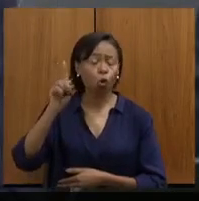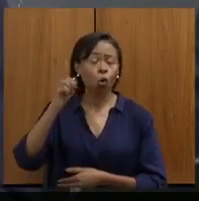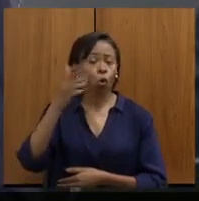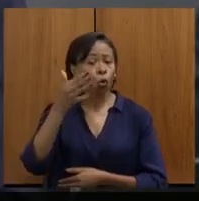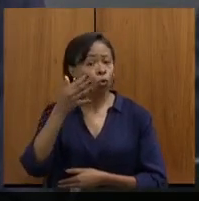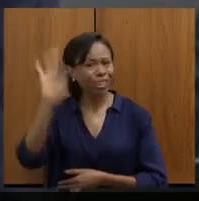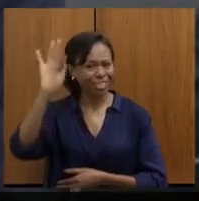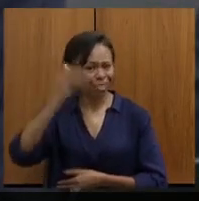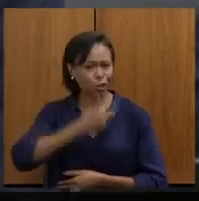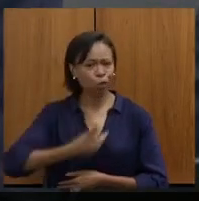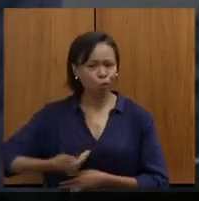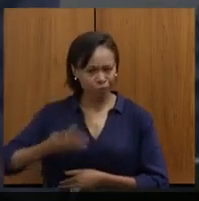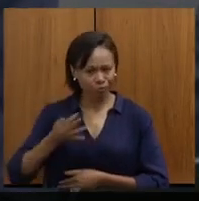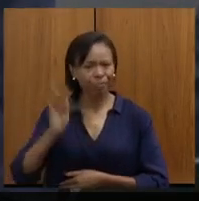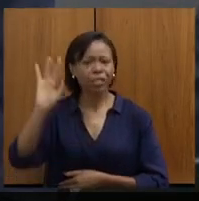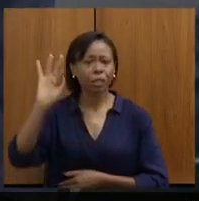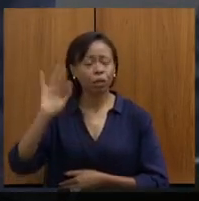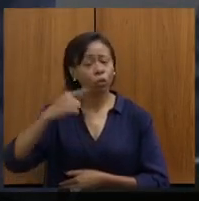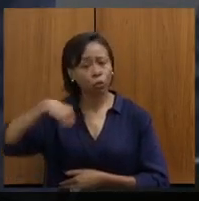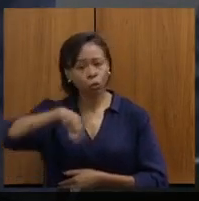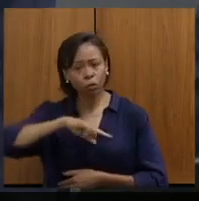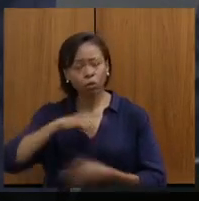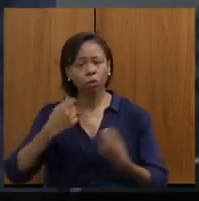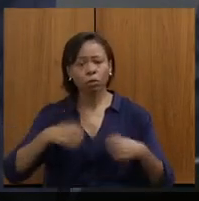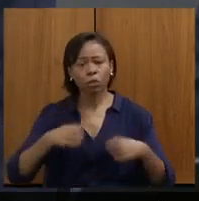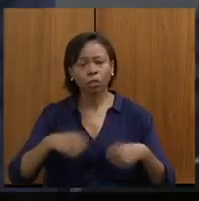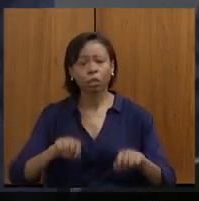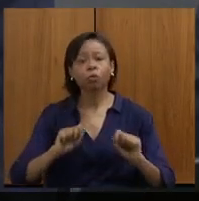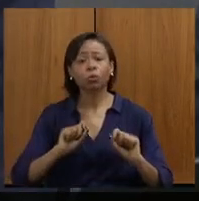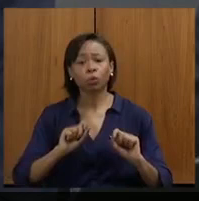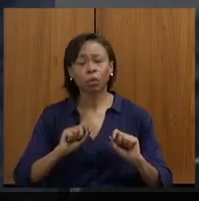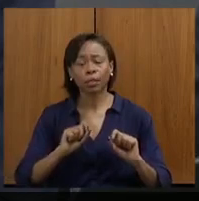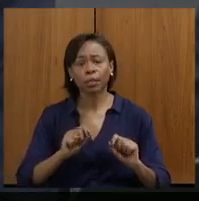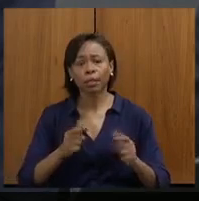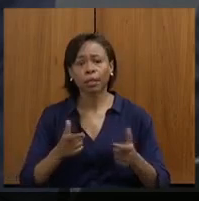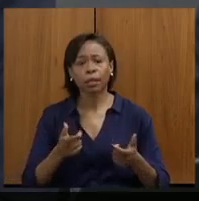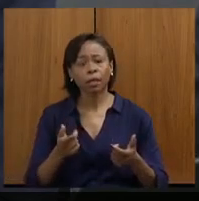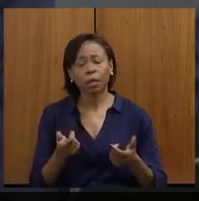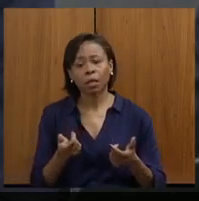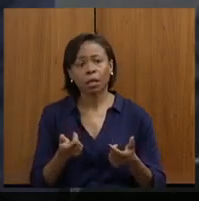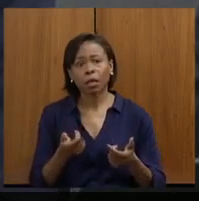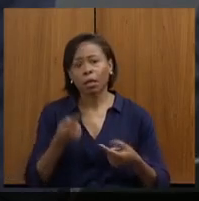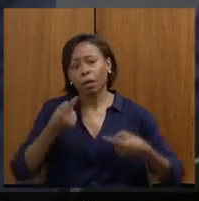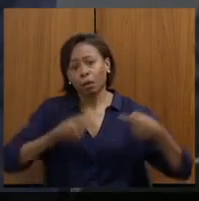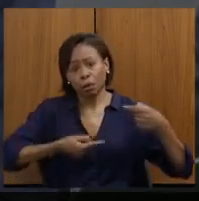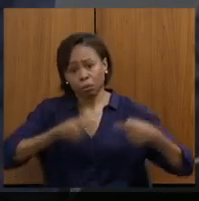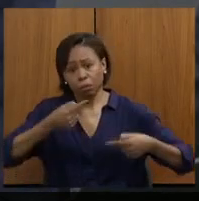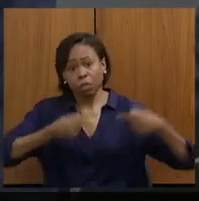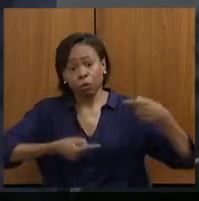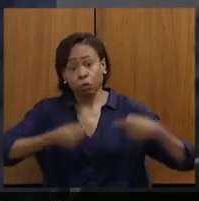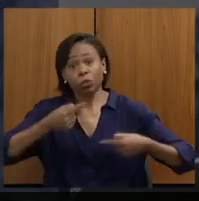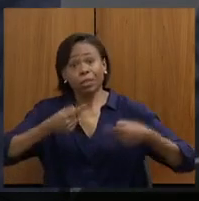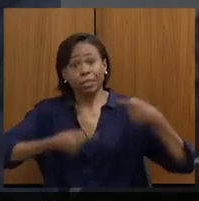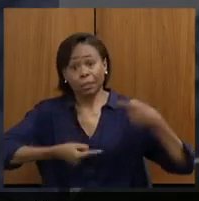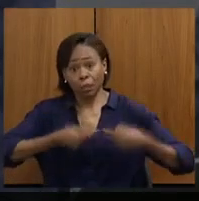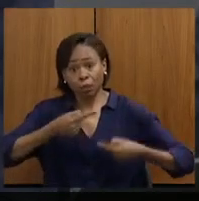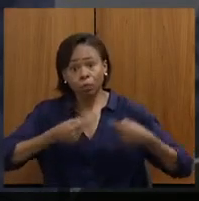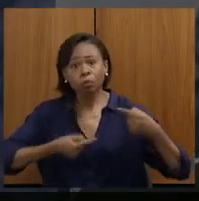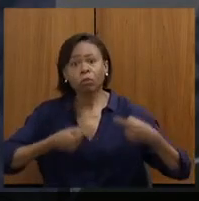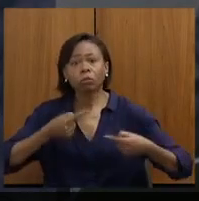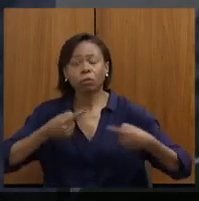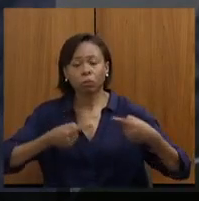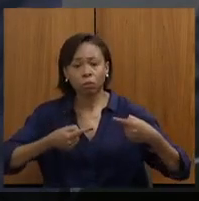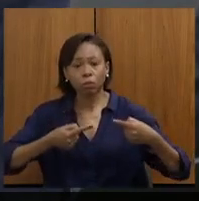nós teremos que fazer uma... uma discussão grande...